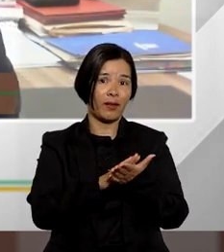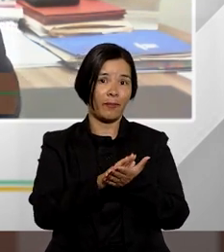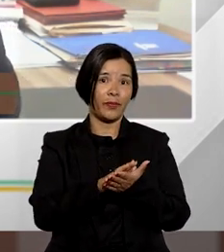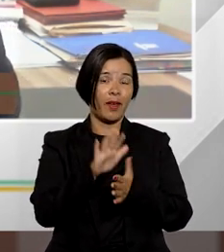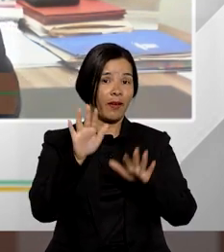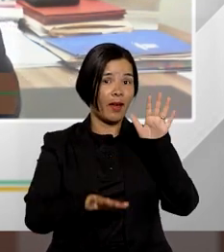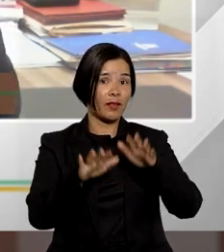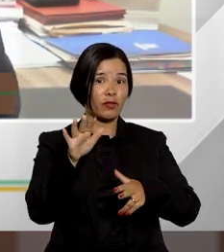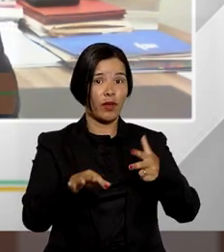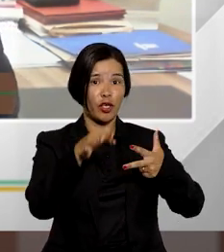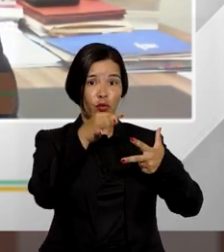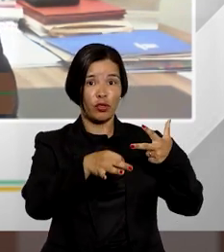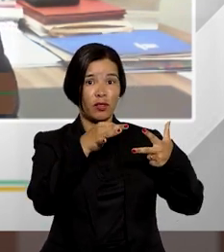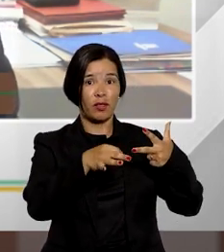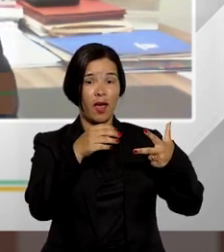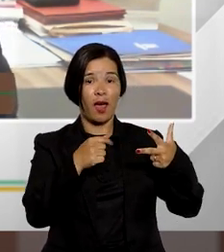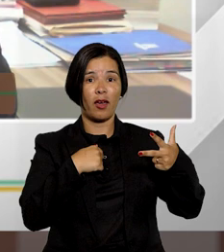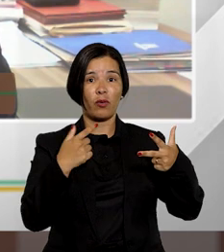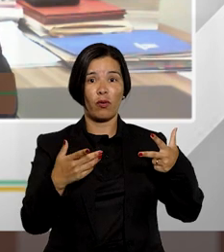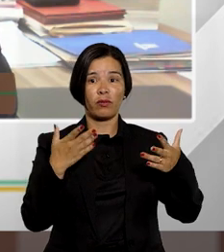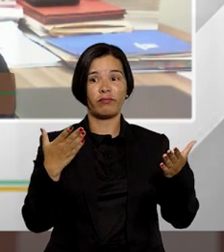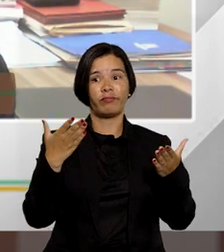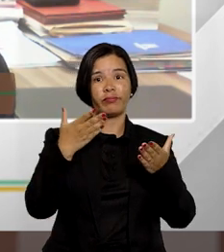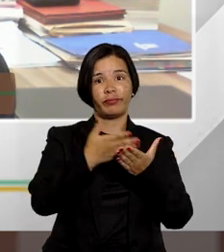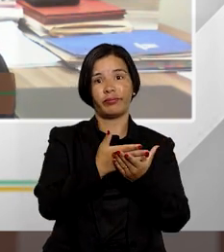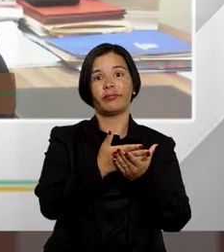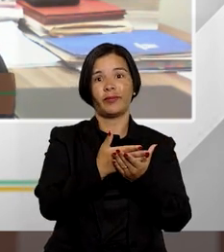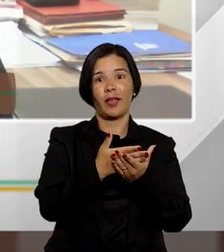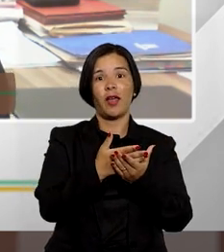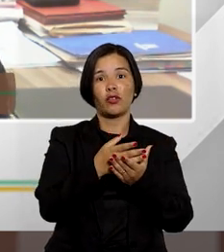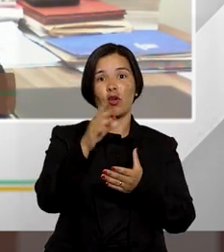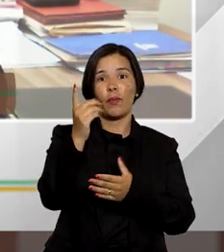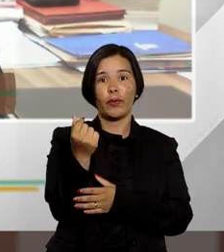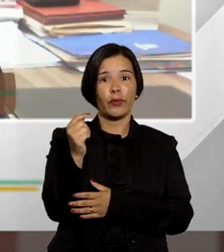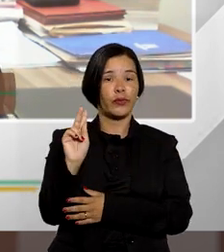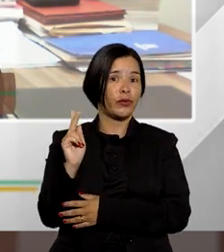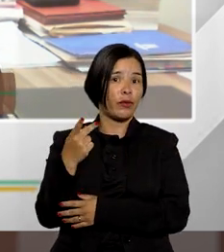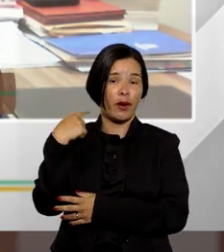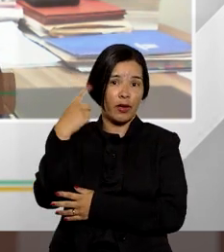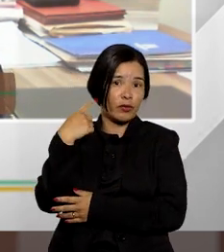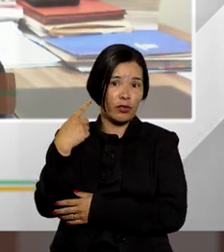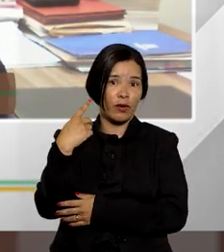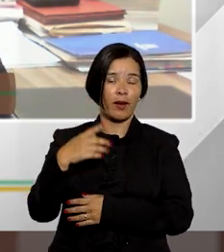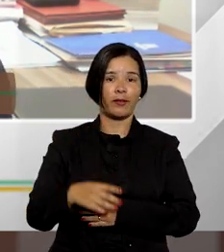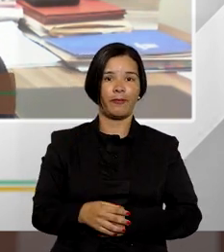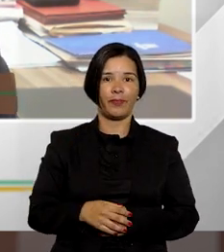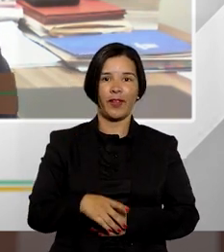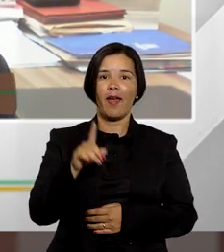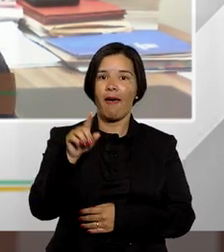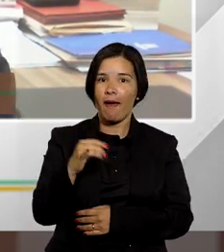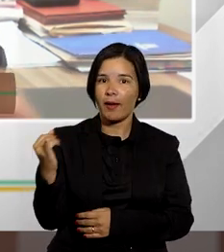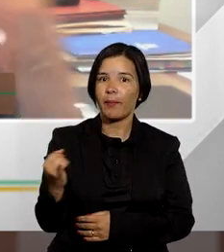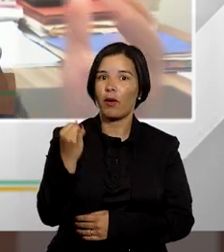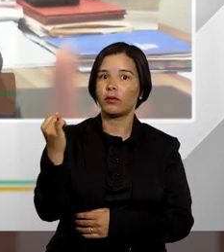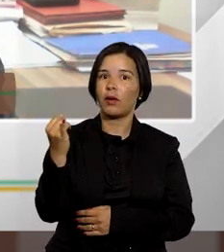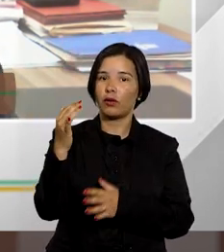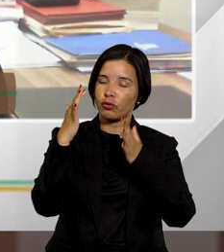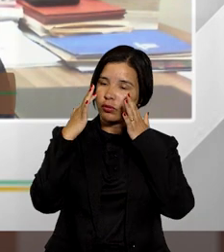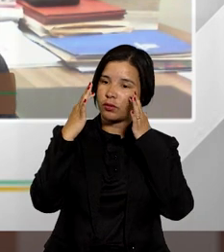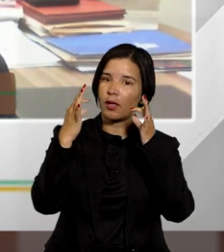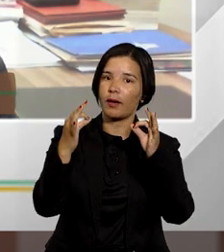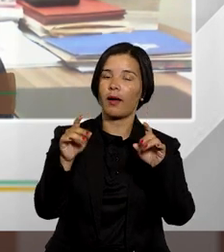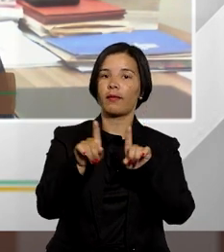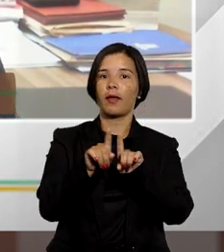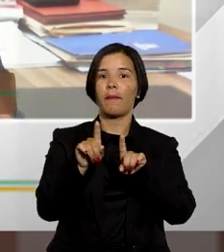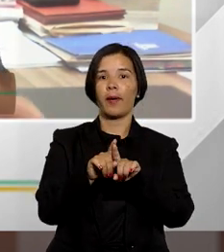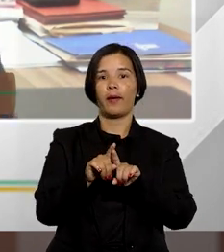intervém nessa pactuação entre advogado e cliente isso é um tema outro importante o conselho federal através